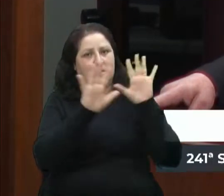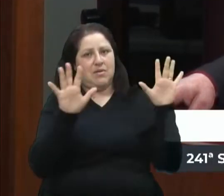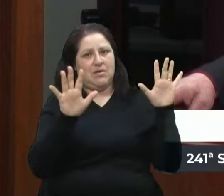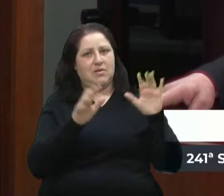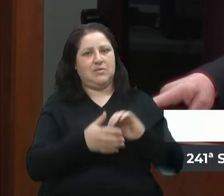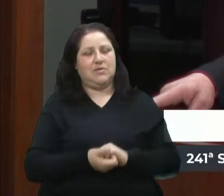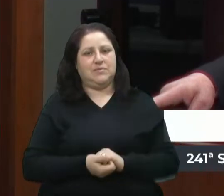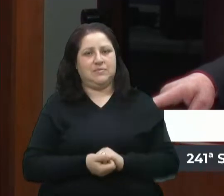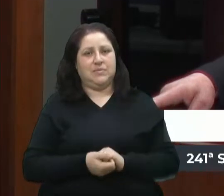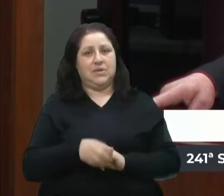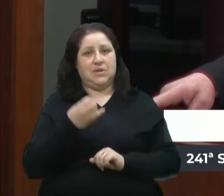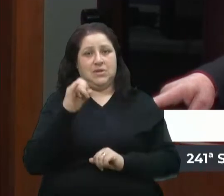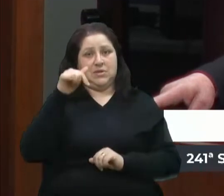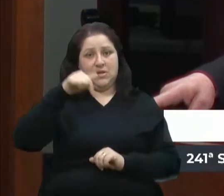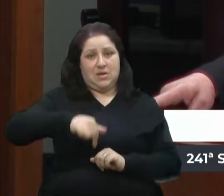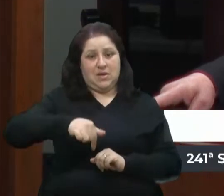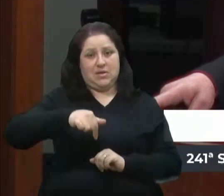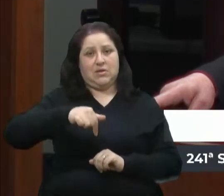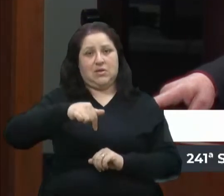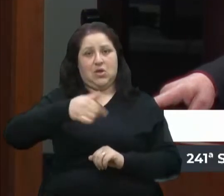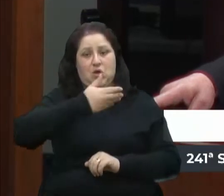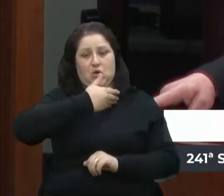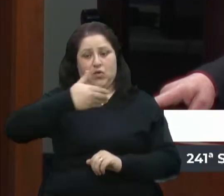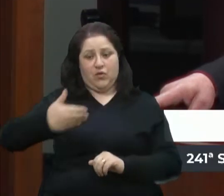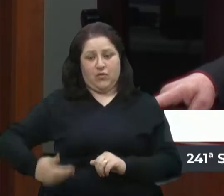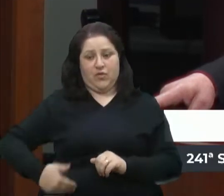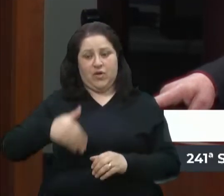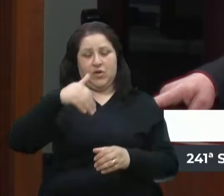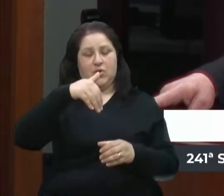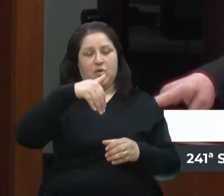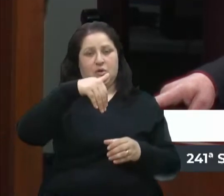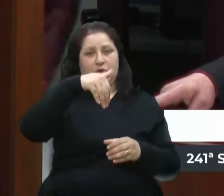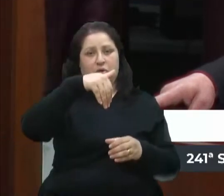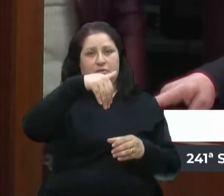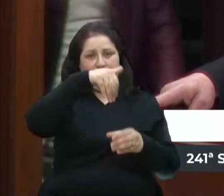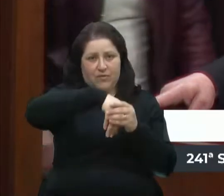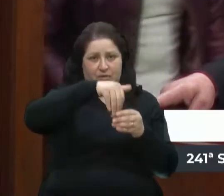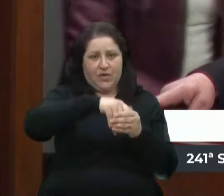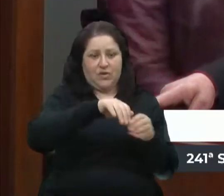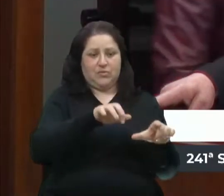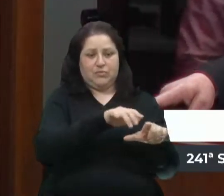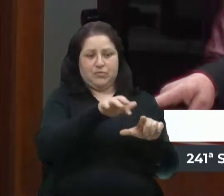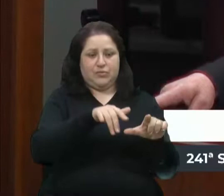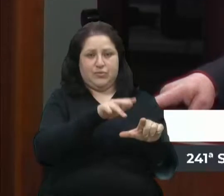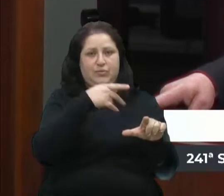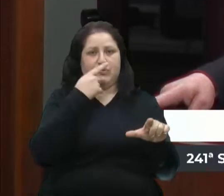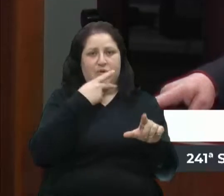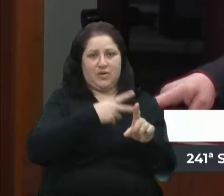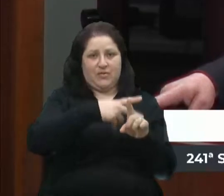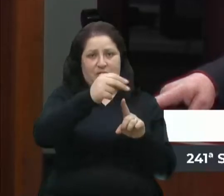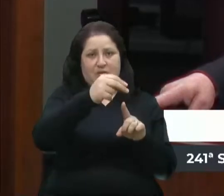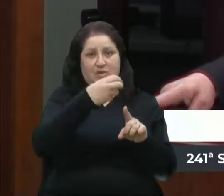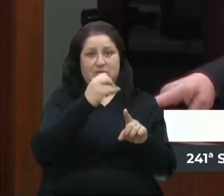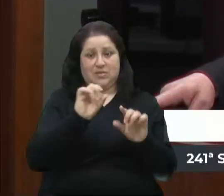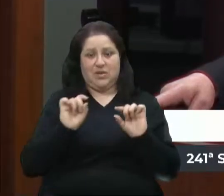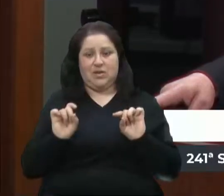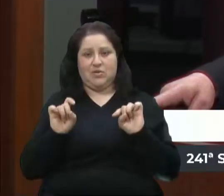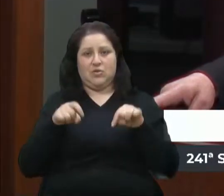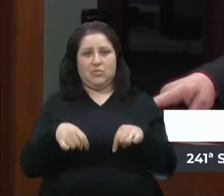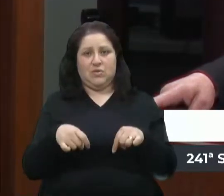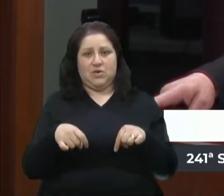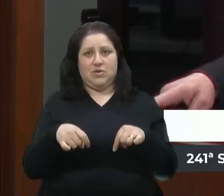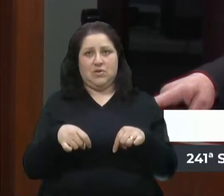Se este governo, que as urnas proclamaram vencedor, assumir e nos